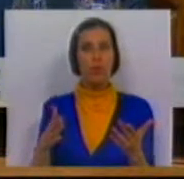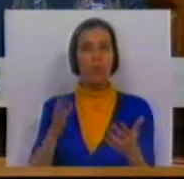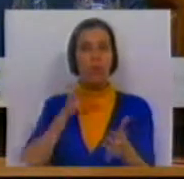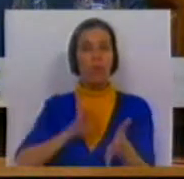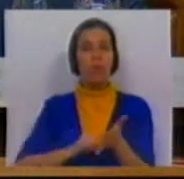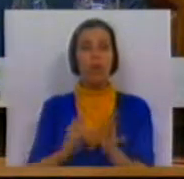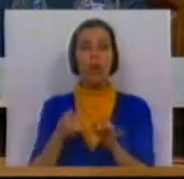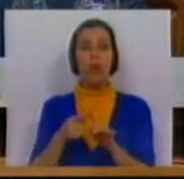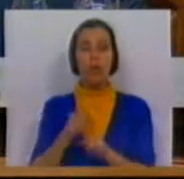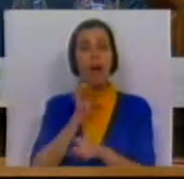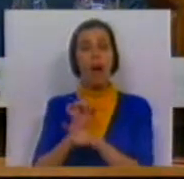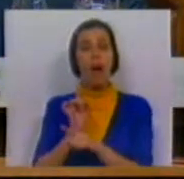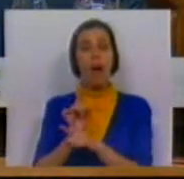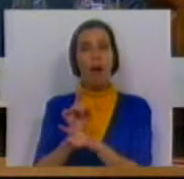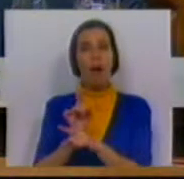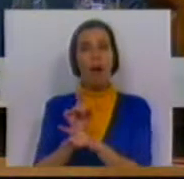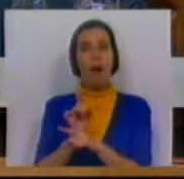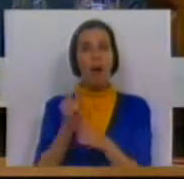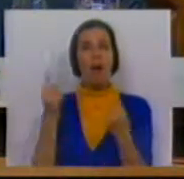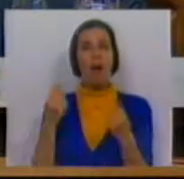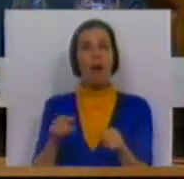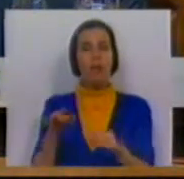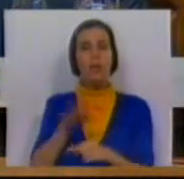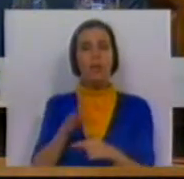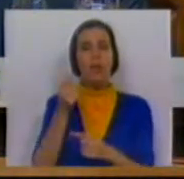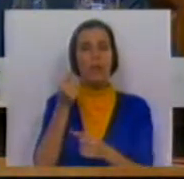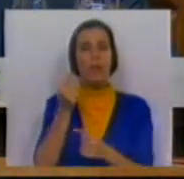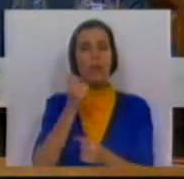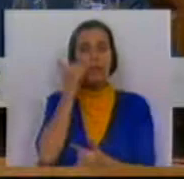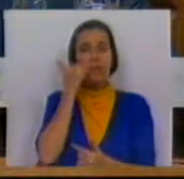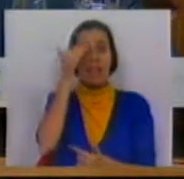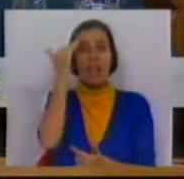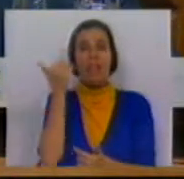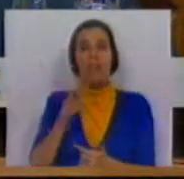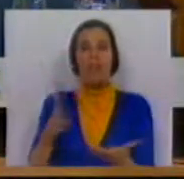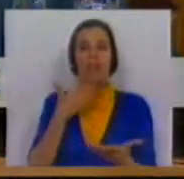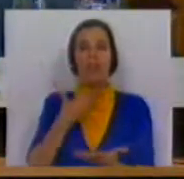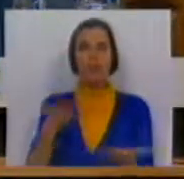fundamentalmente aqueles que têm situação económica muito difícil. Muito obrigado.